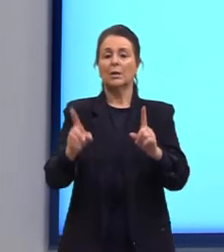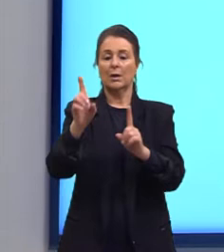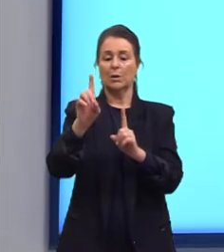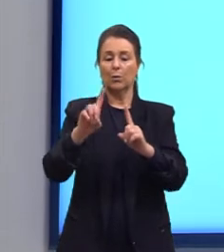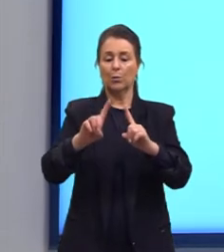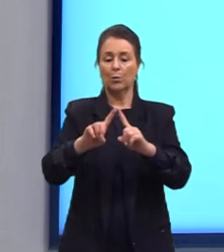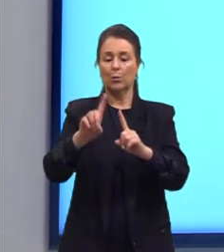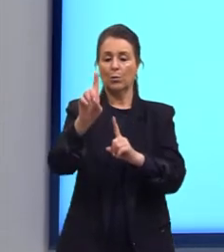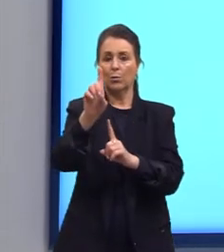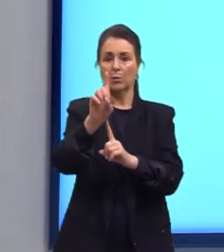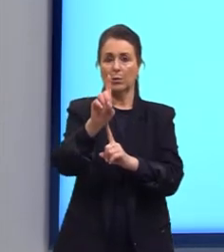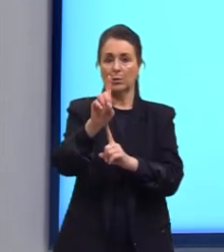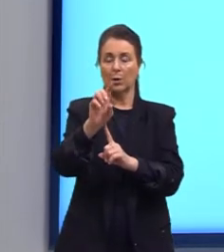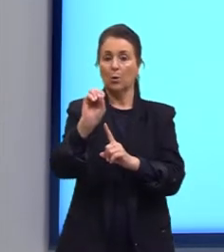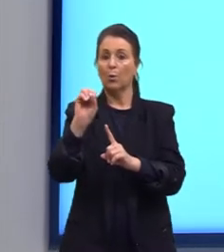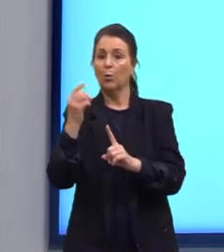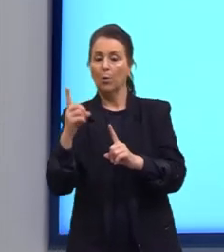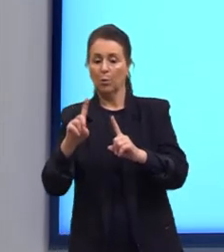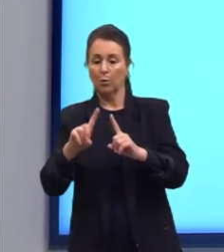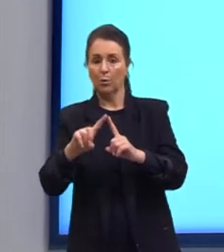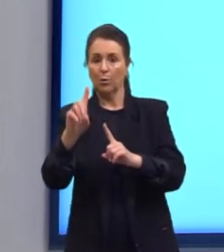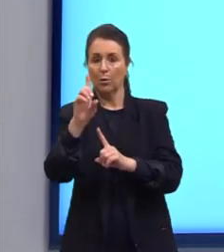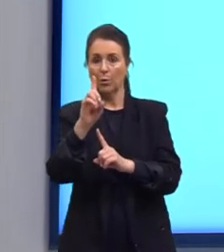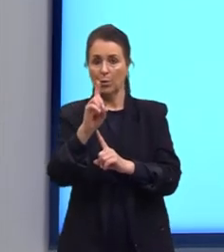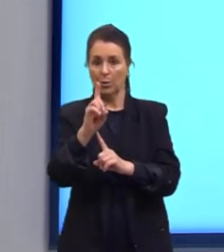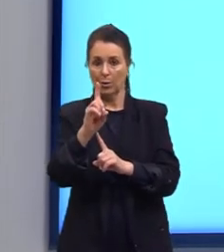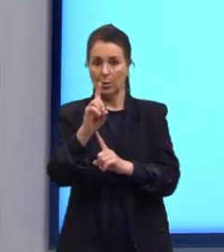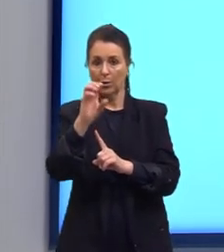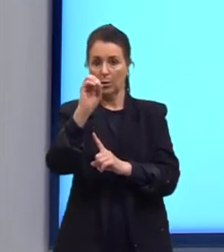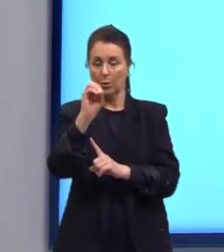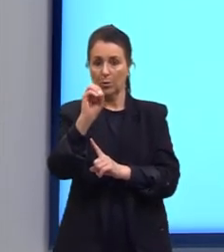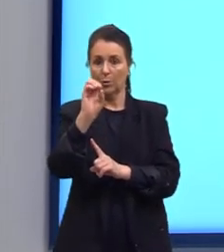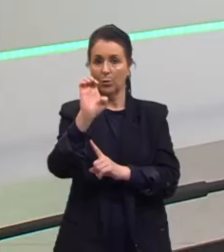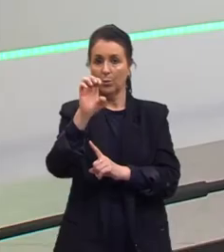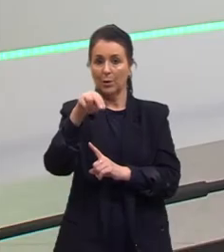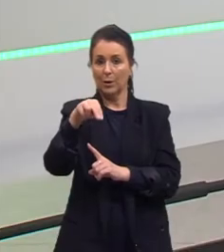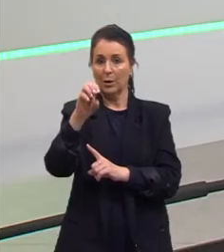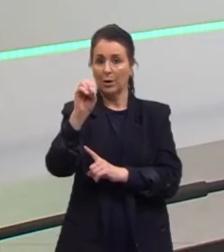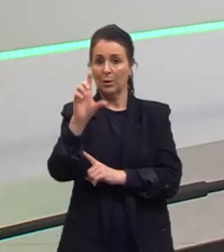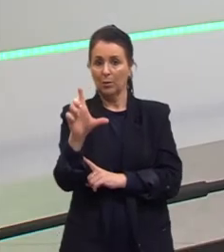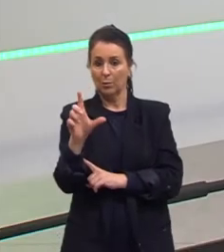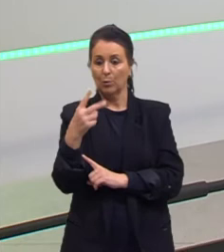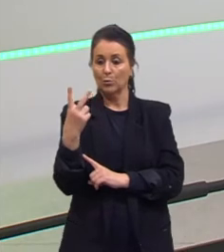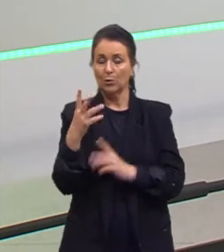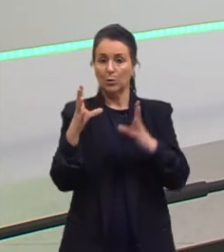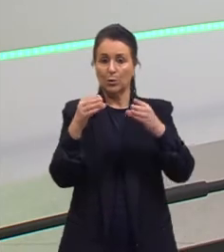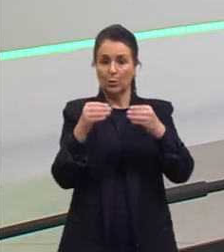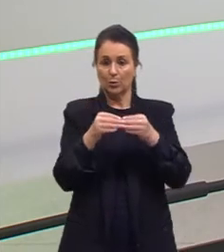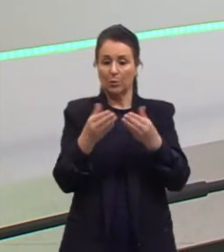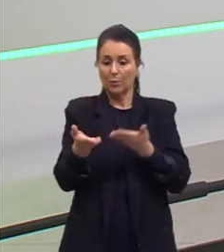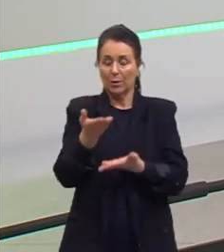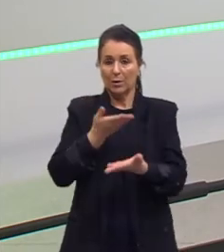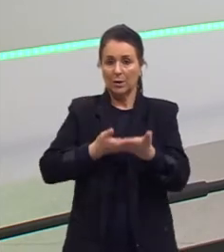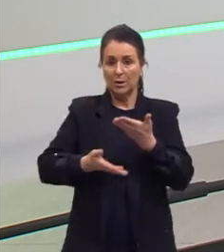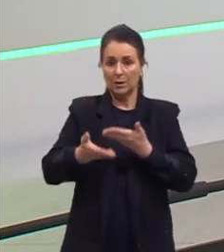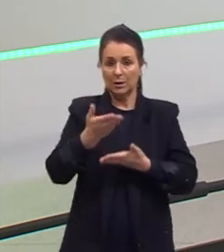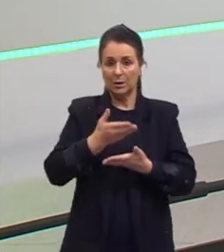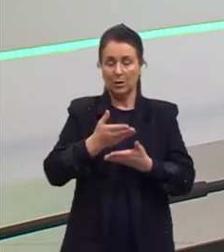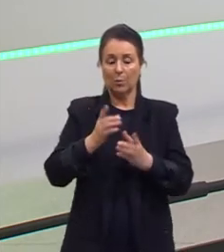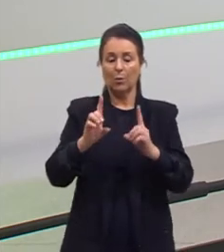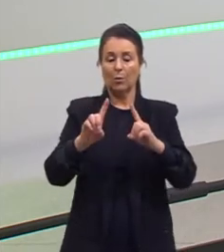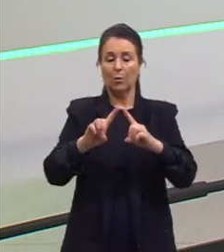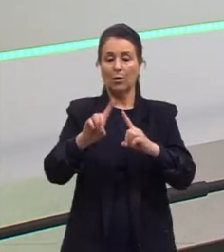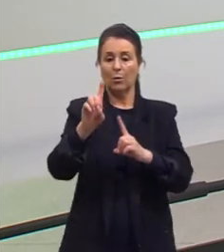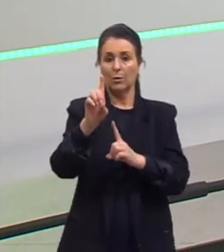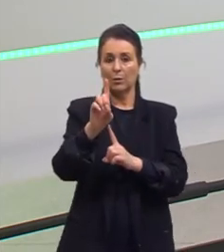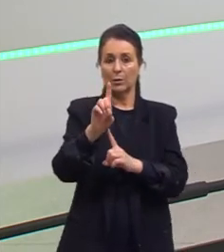enol, ou uma cetona e um enol. É só esses dois grupos aí que vão acabar interagindo. o aldeído com